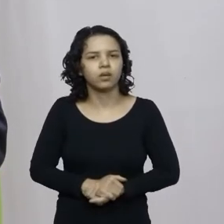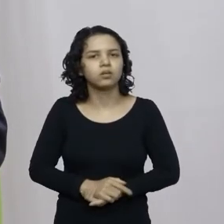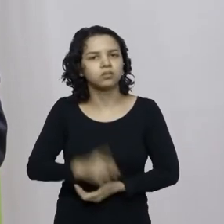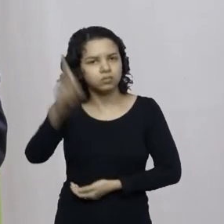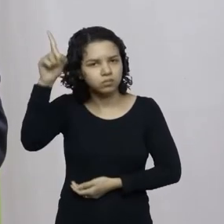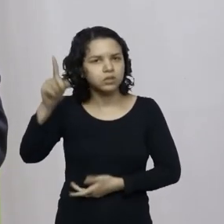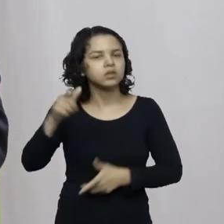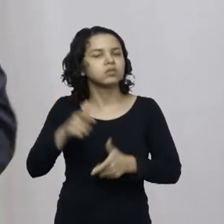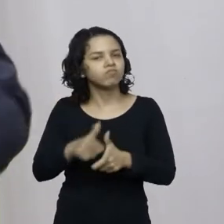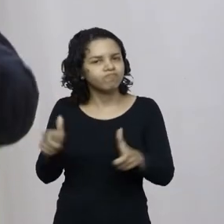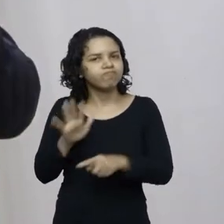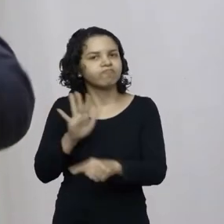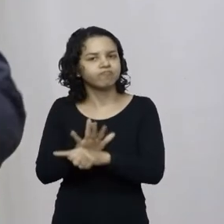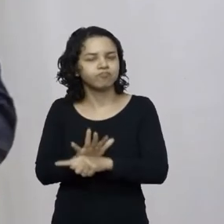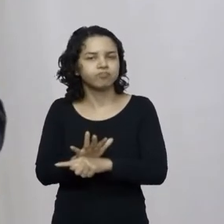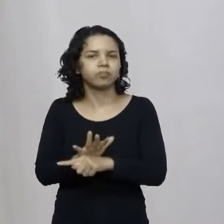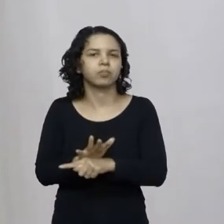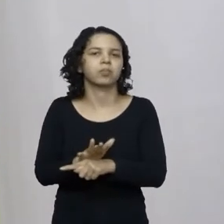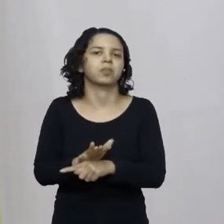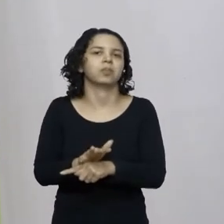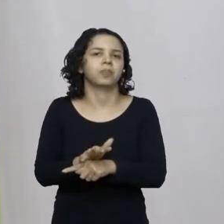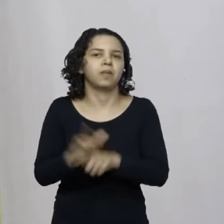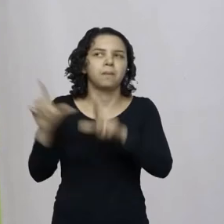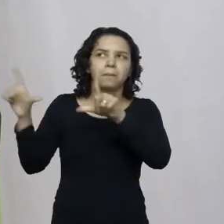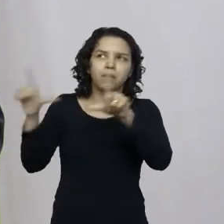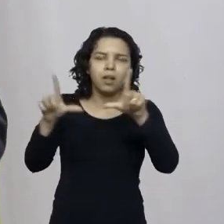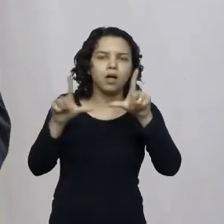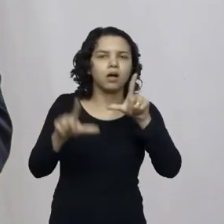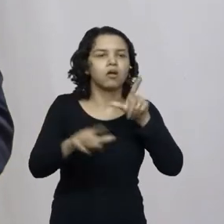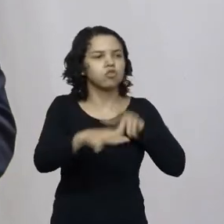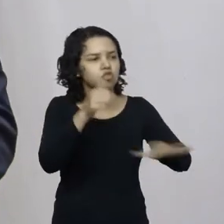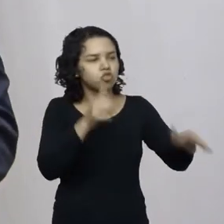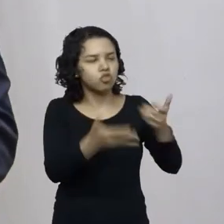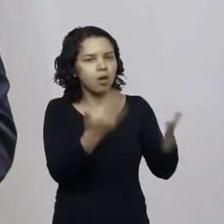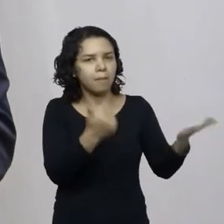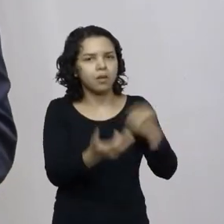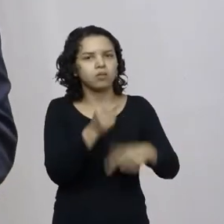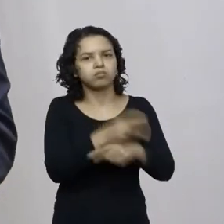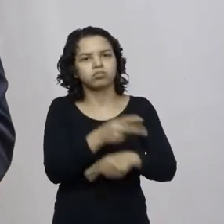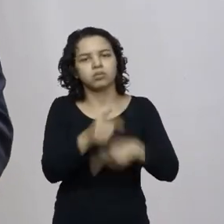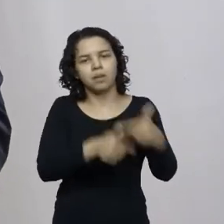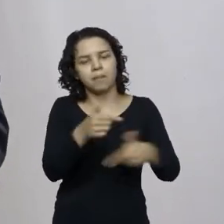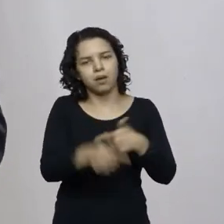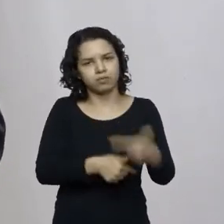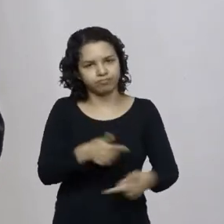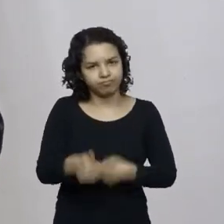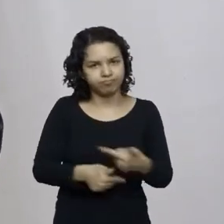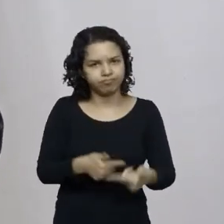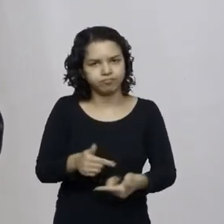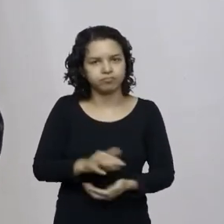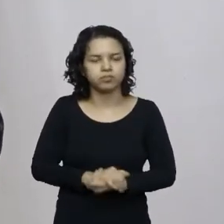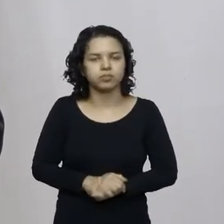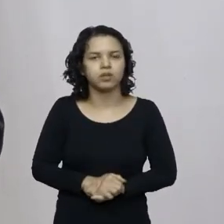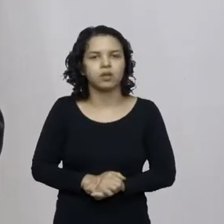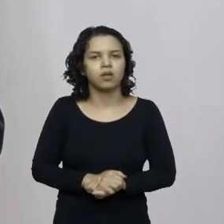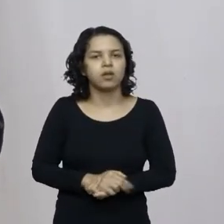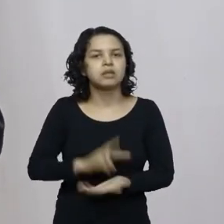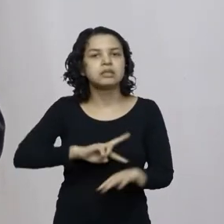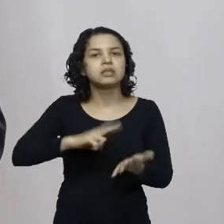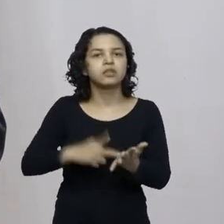maior e está lá placas contratam-se pessoas encoladas nas placas isso quer dizer que